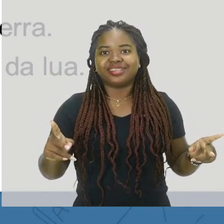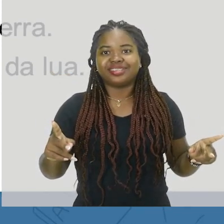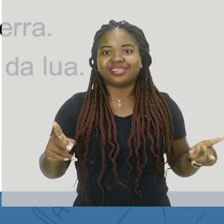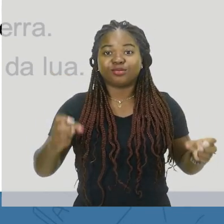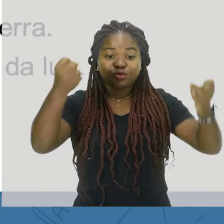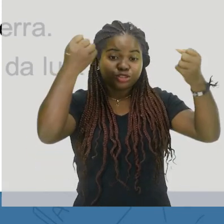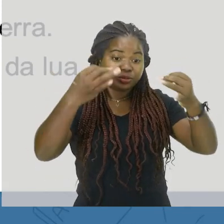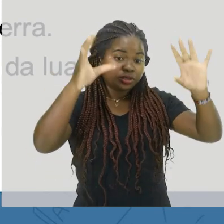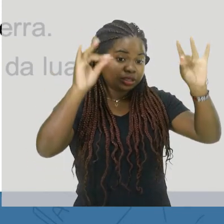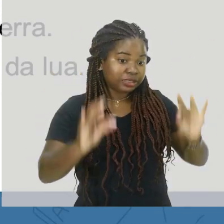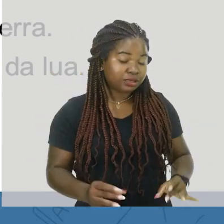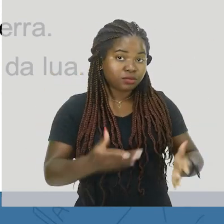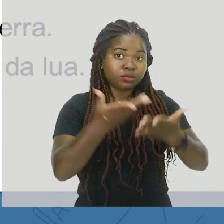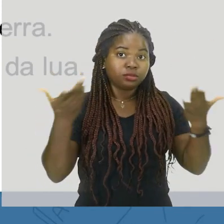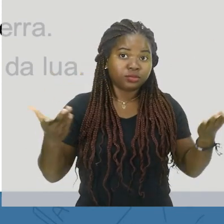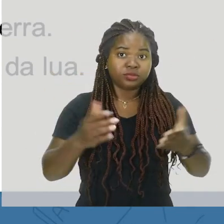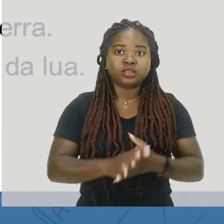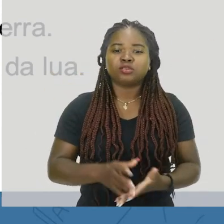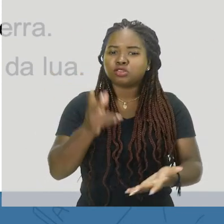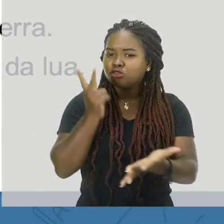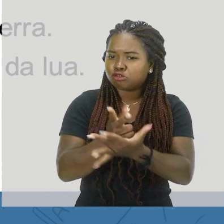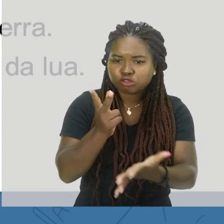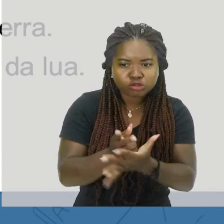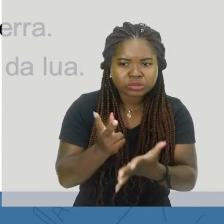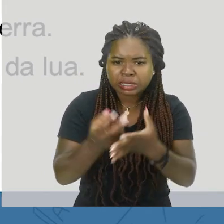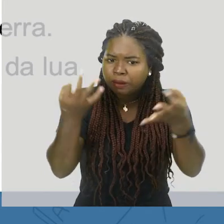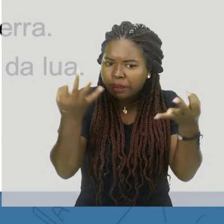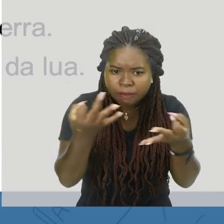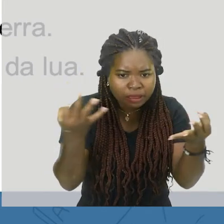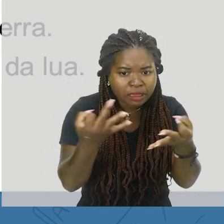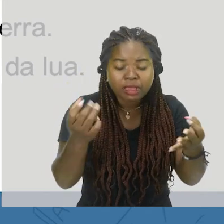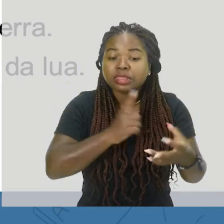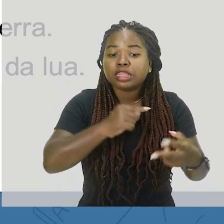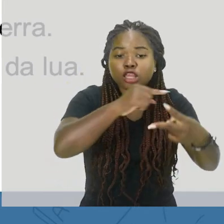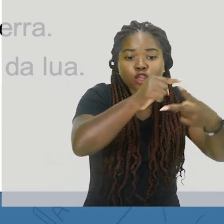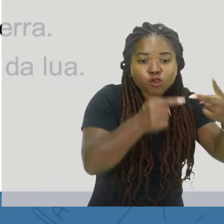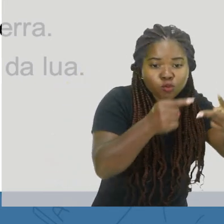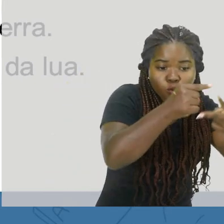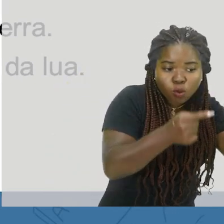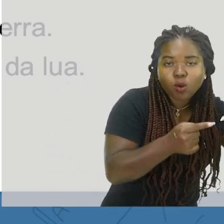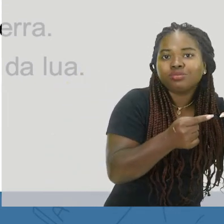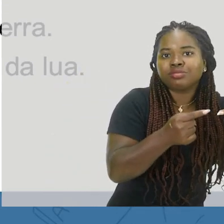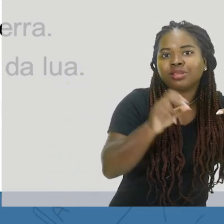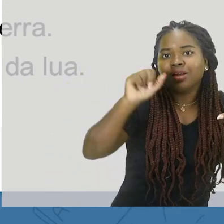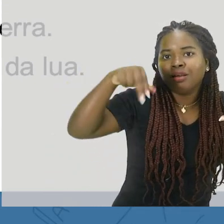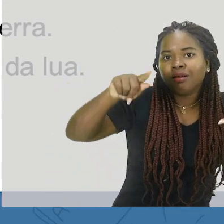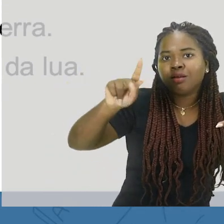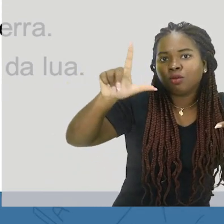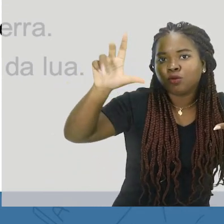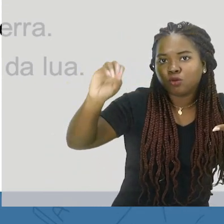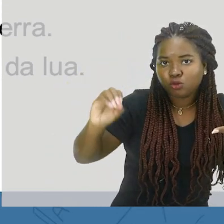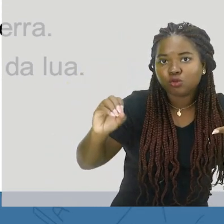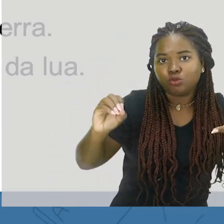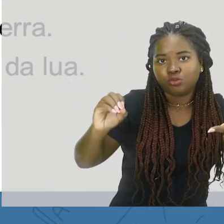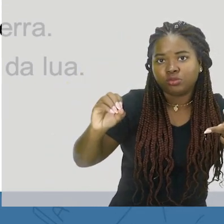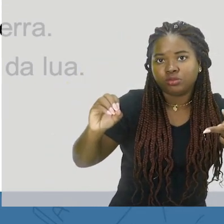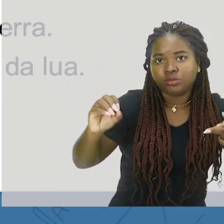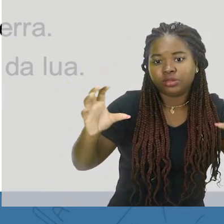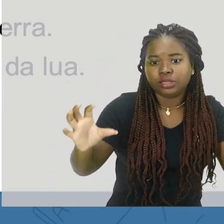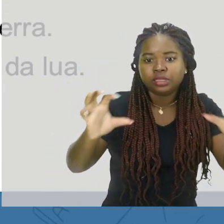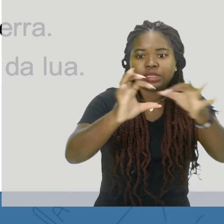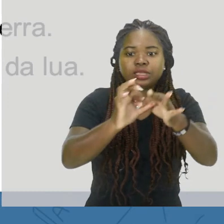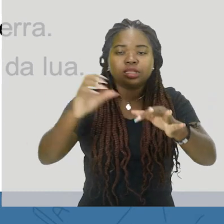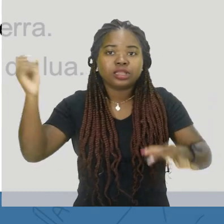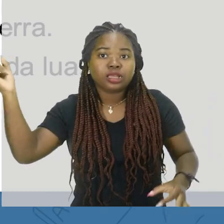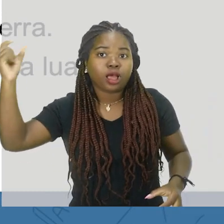Como eu já falei, eles não são todo o tempo alinhados, tem um ângulo, né, entre a linha que liga o Sol e